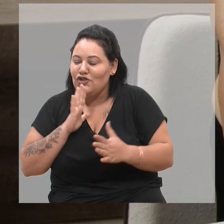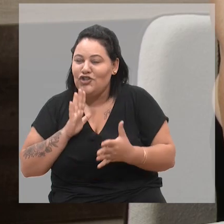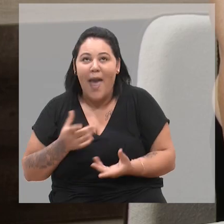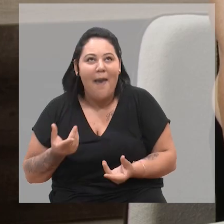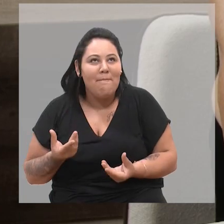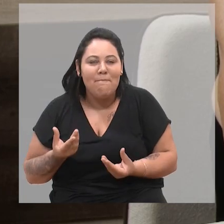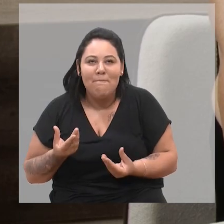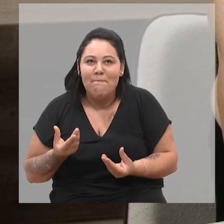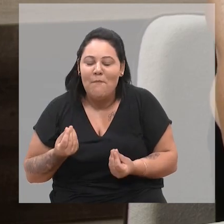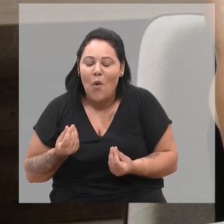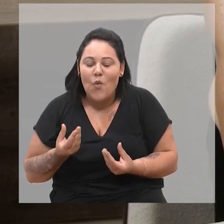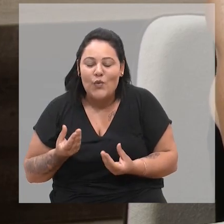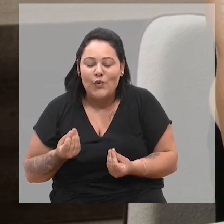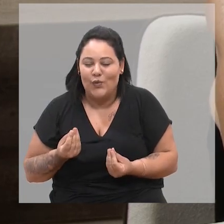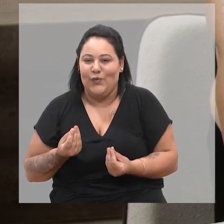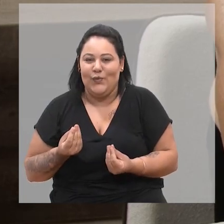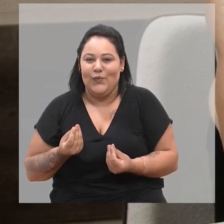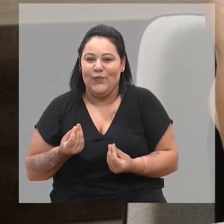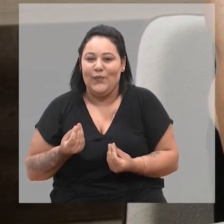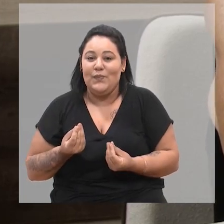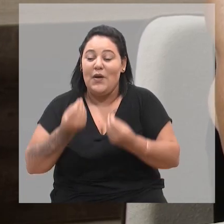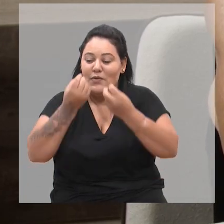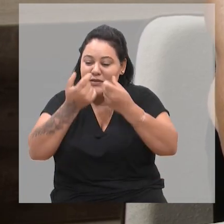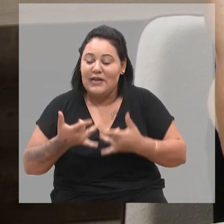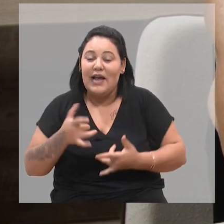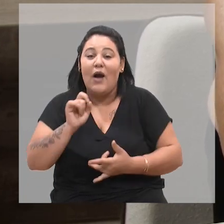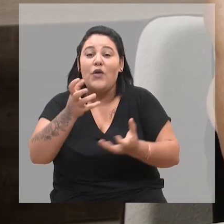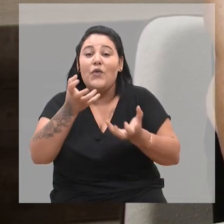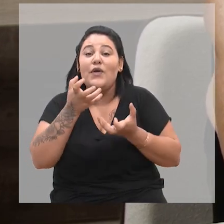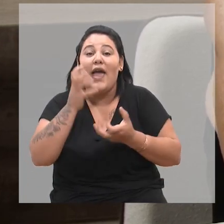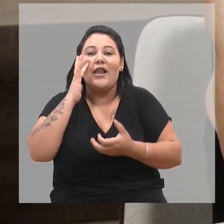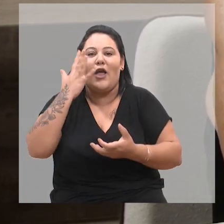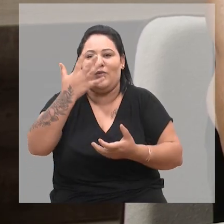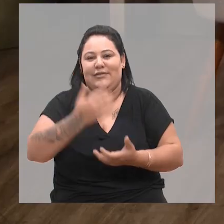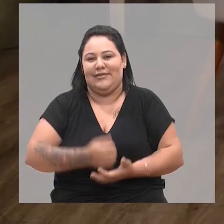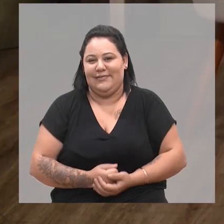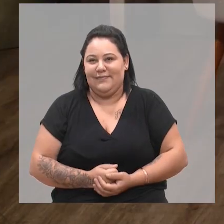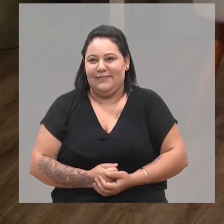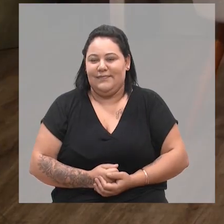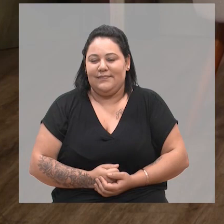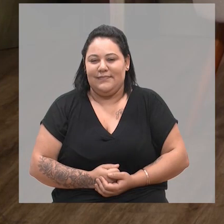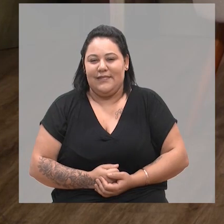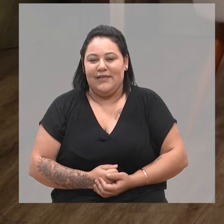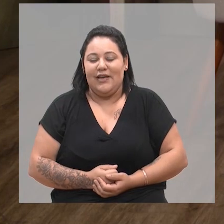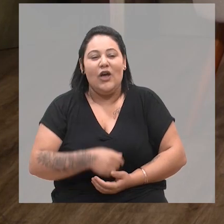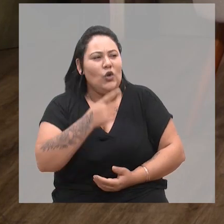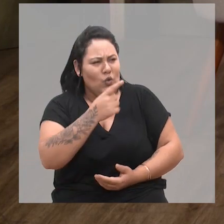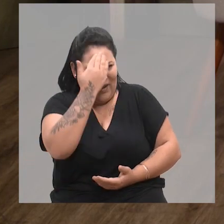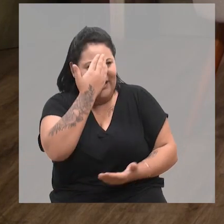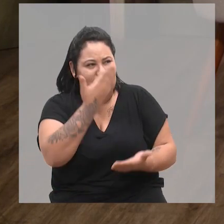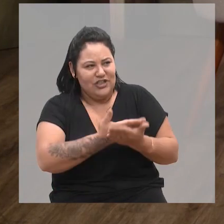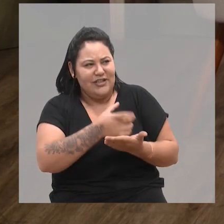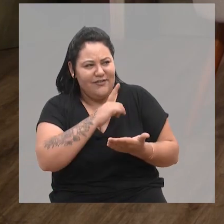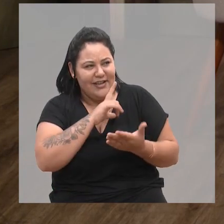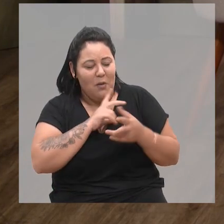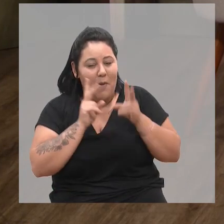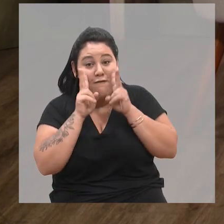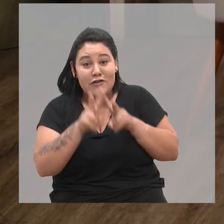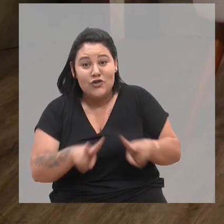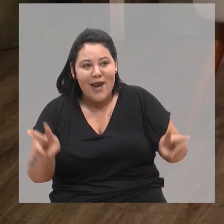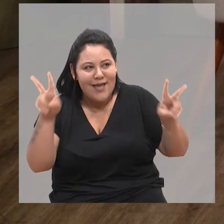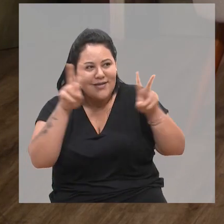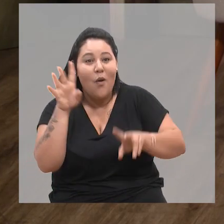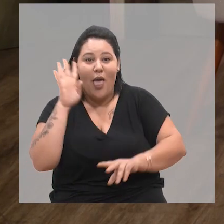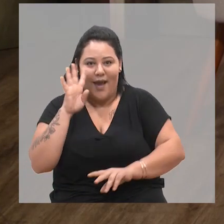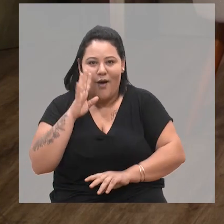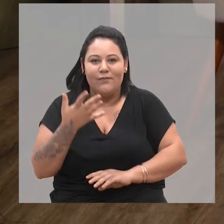colocar o que eu gostaria que acontecesse. A senhora acredita que dará visibilidade suficiente?